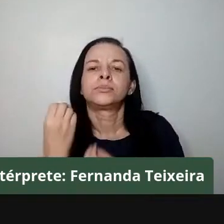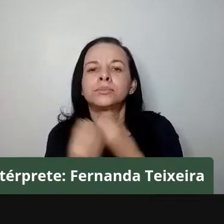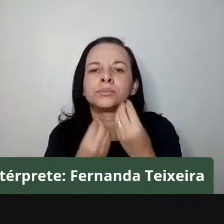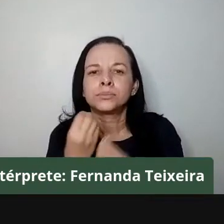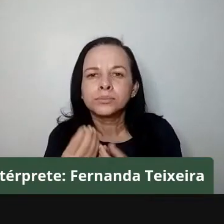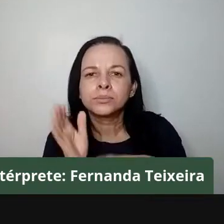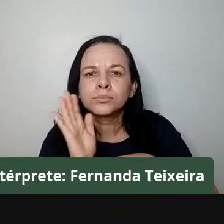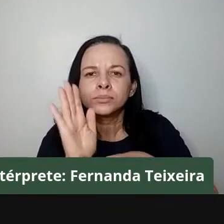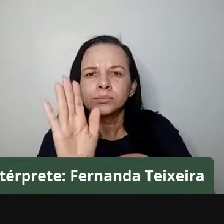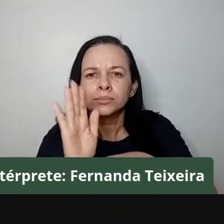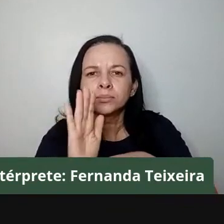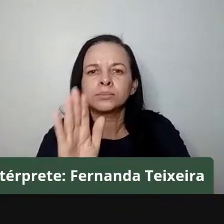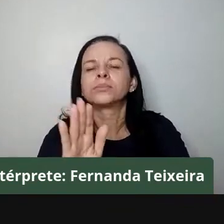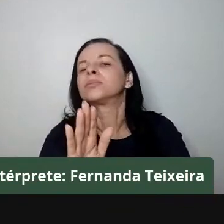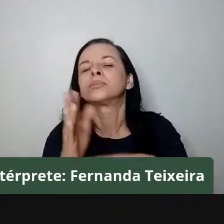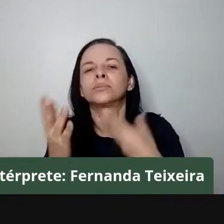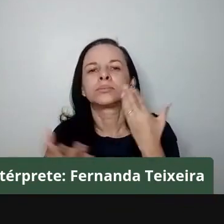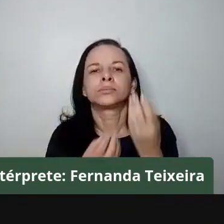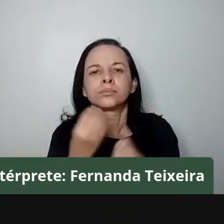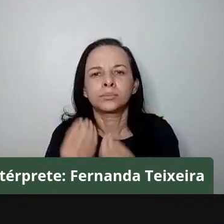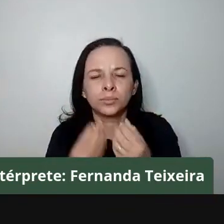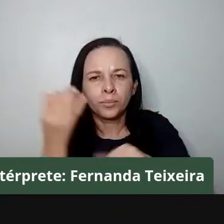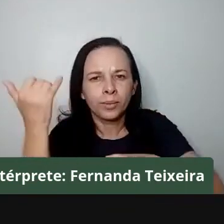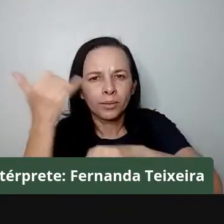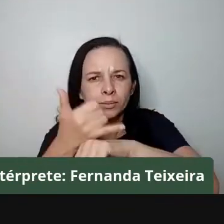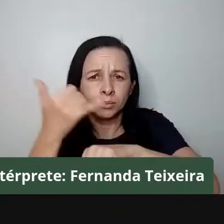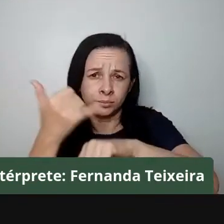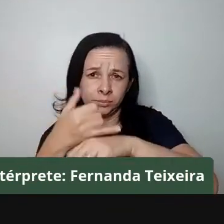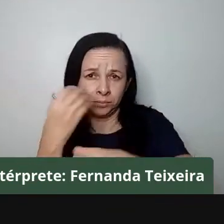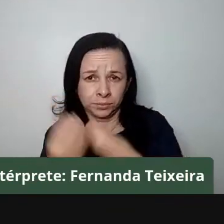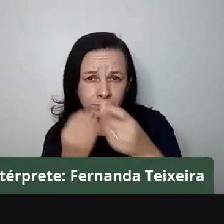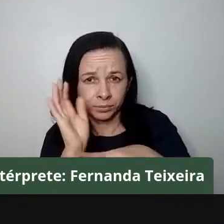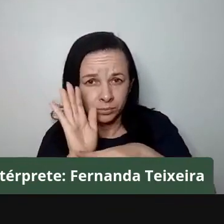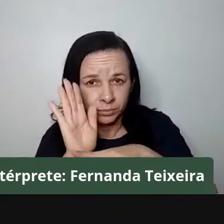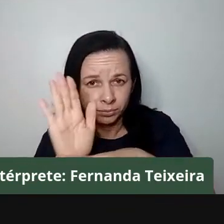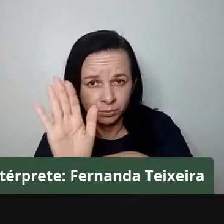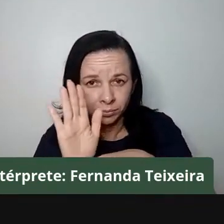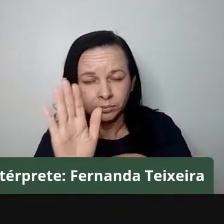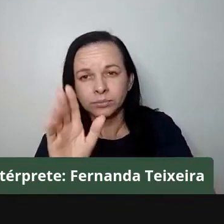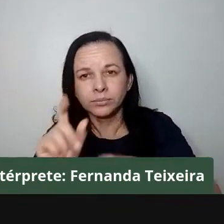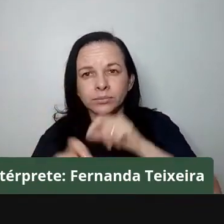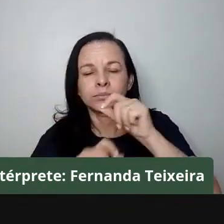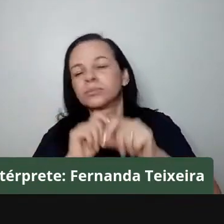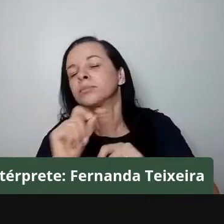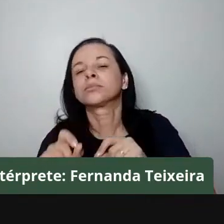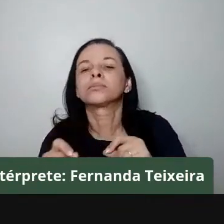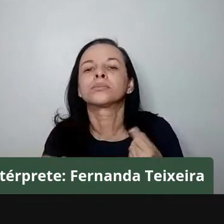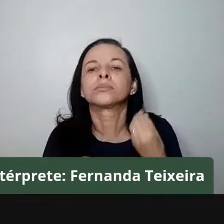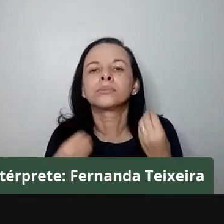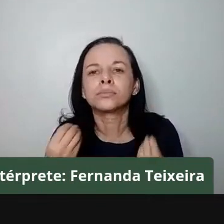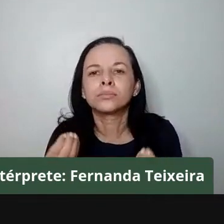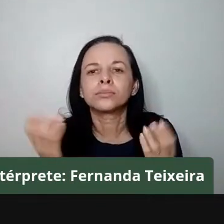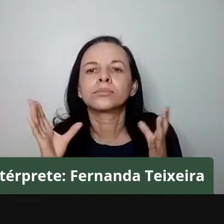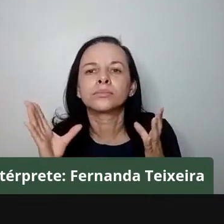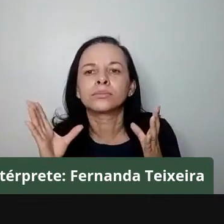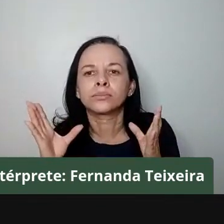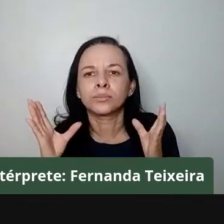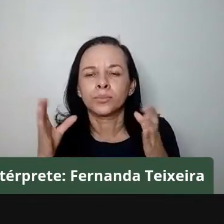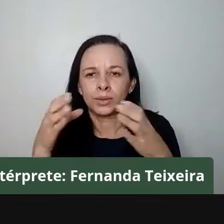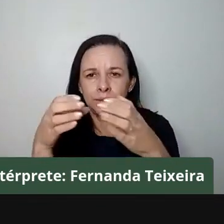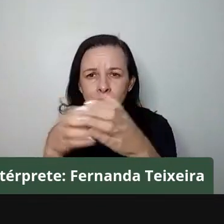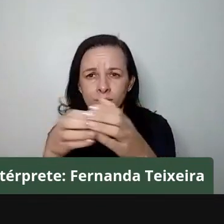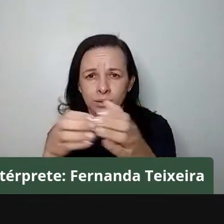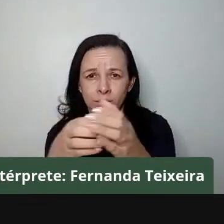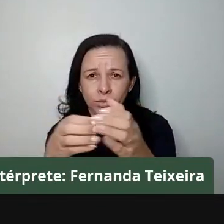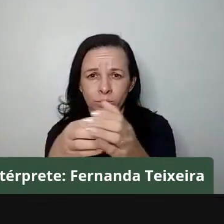implantação de projetos do grande capital, favorece não só a desestruturação das comunidades quilombolas, mas sobretudo